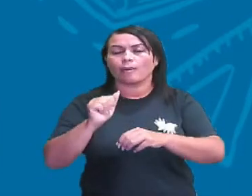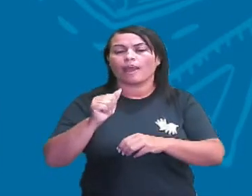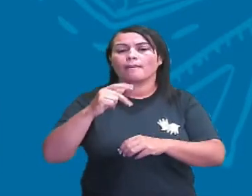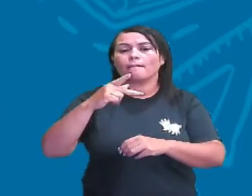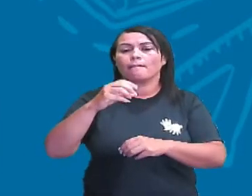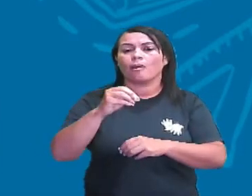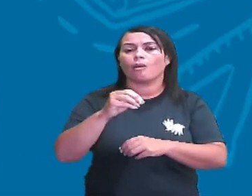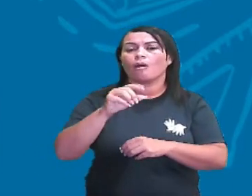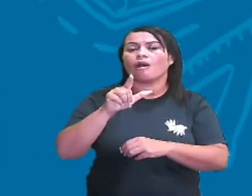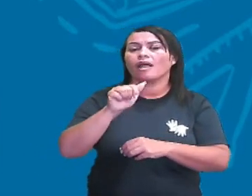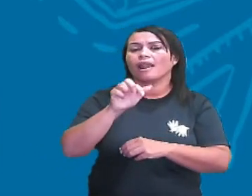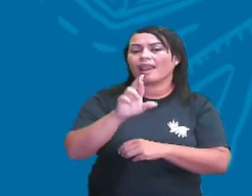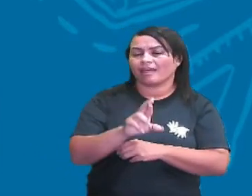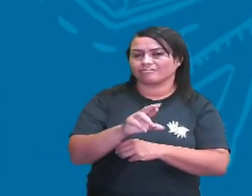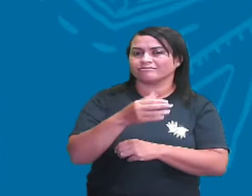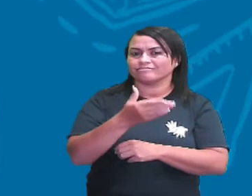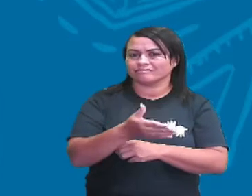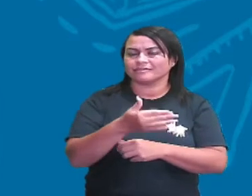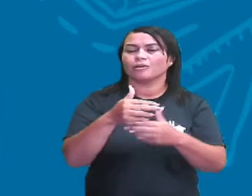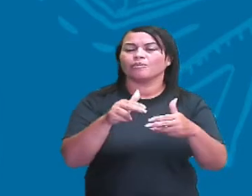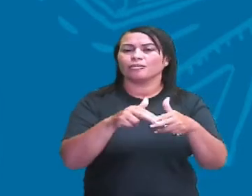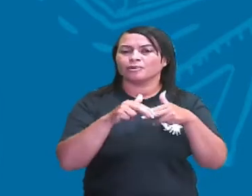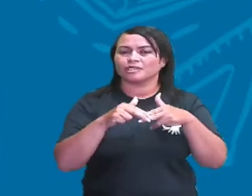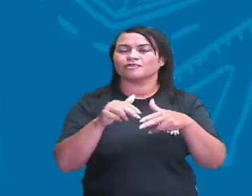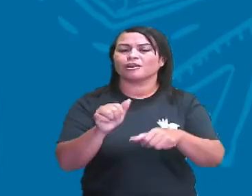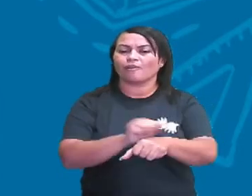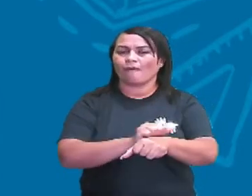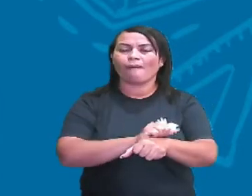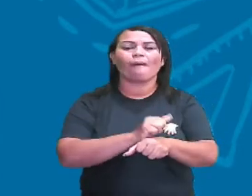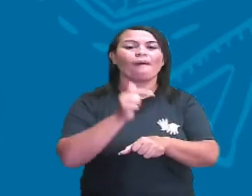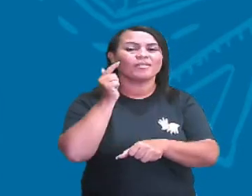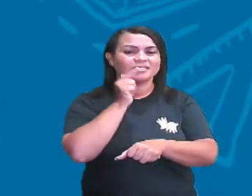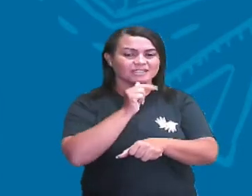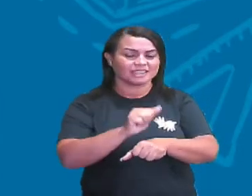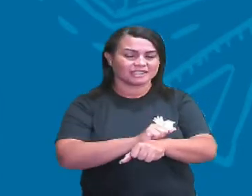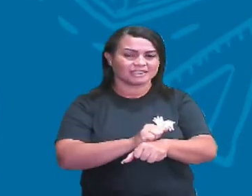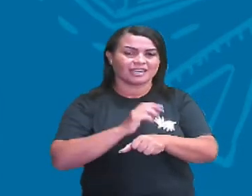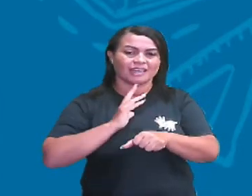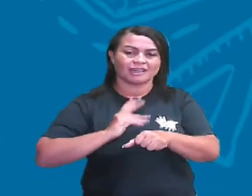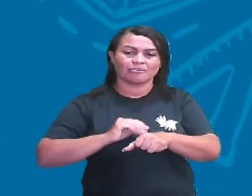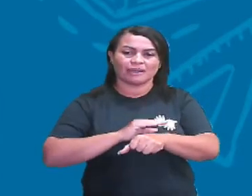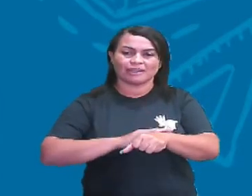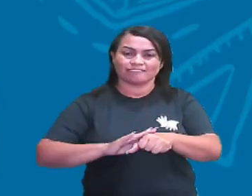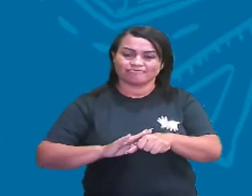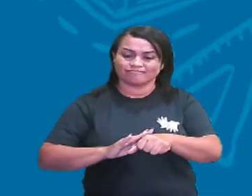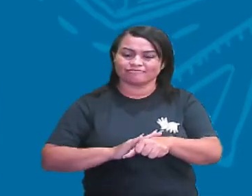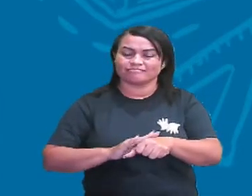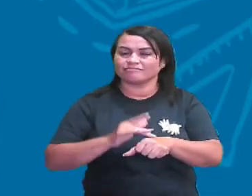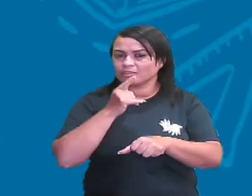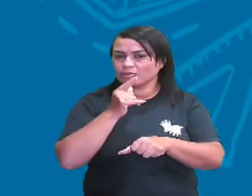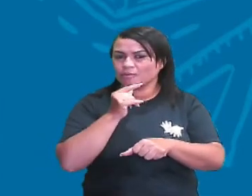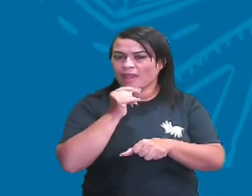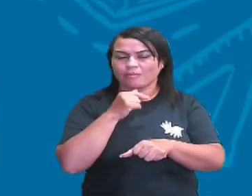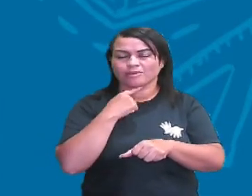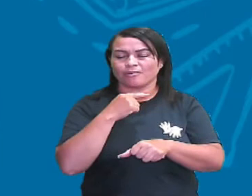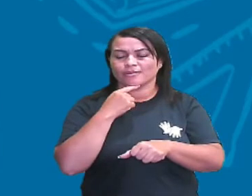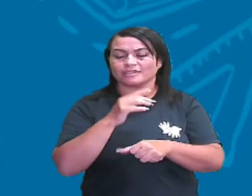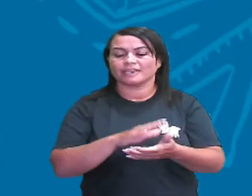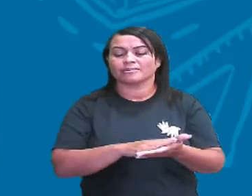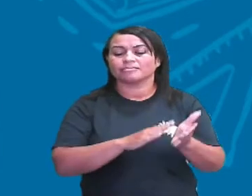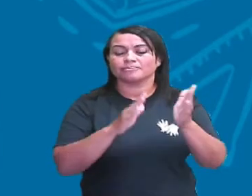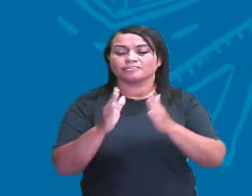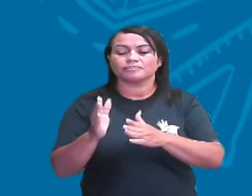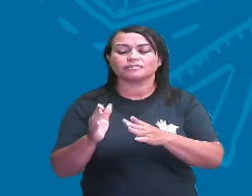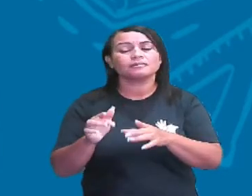o removedor de tintas também é apolar. Então você vai conseguir remover a tinta da sua pele, quando estiver limpando. E,